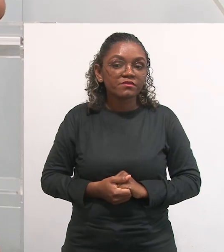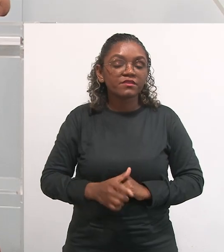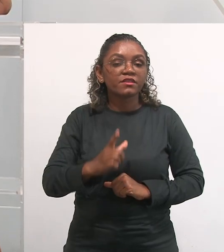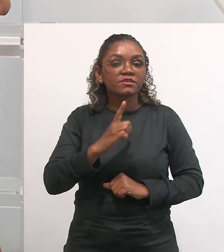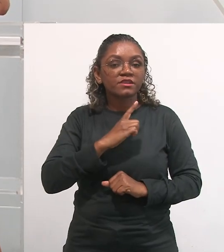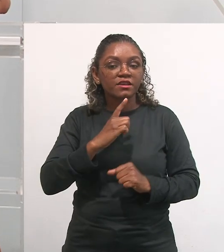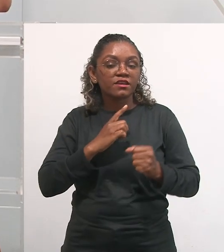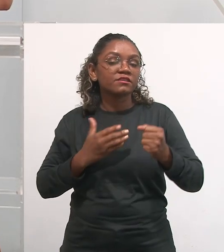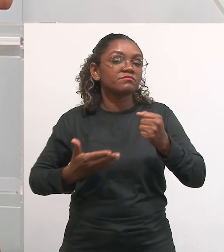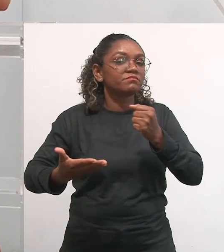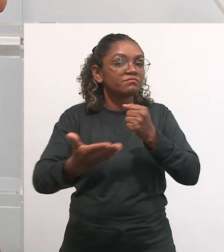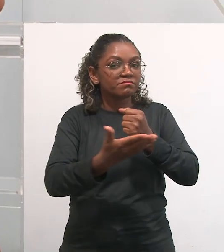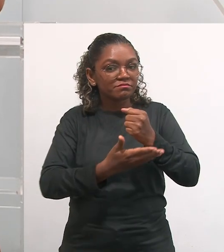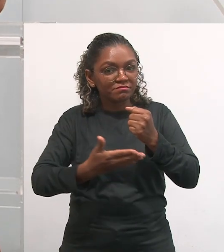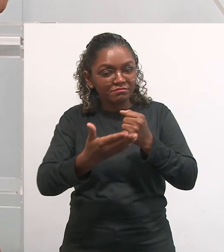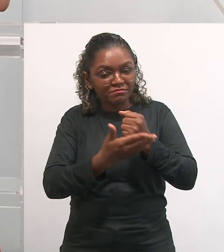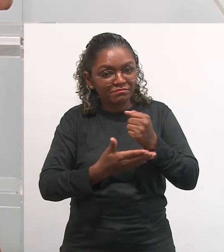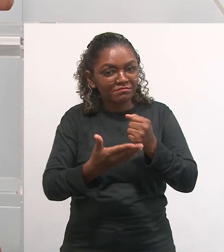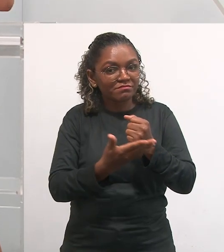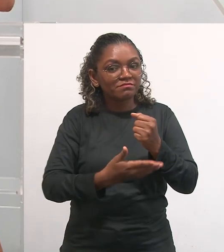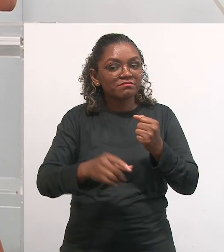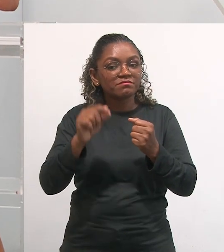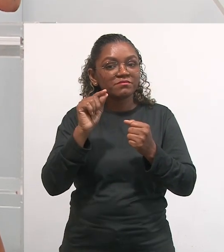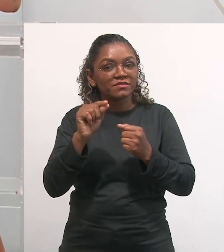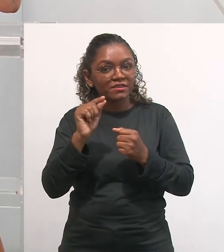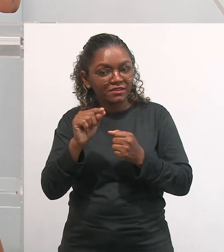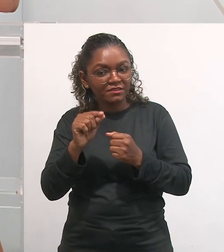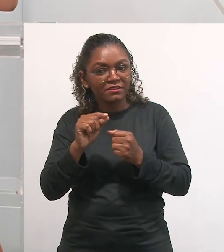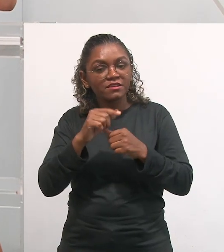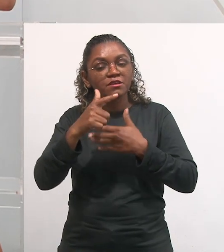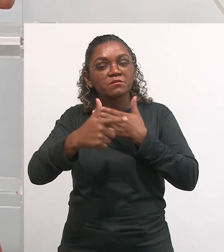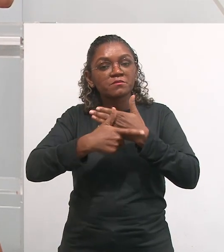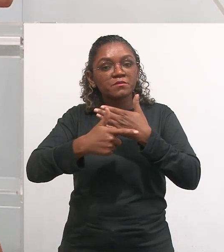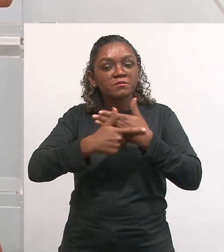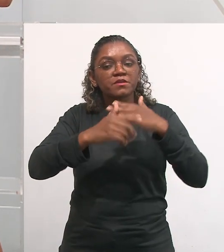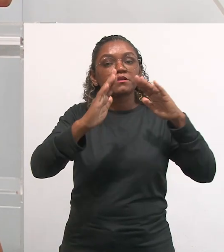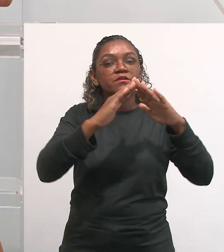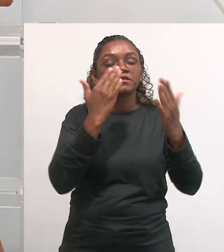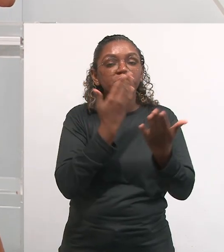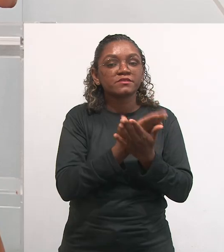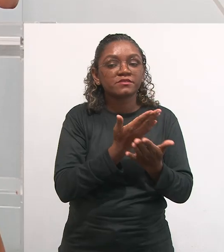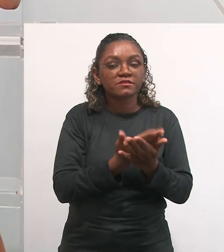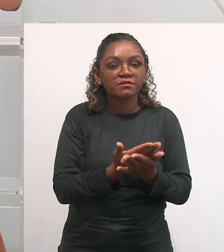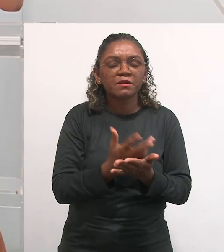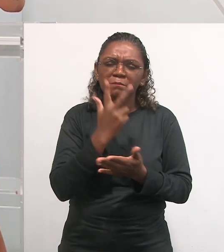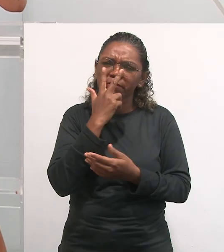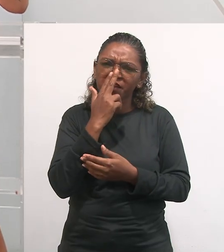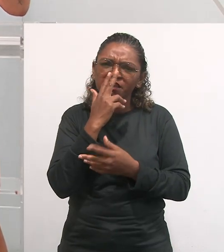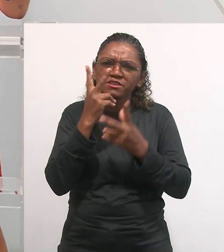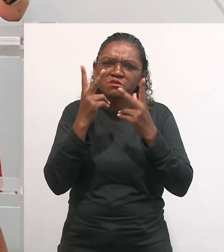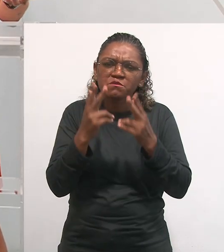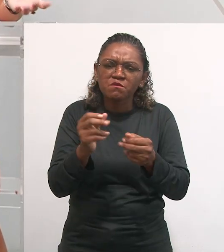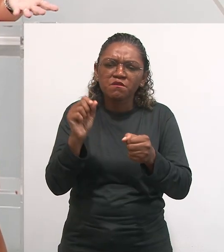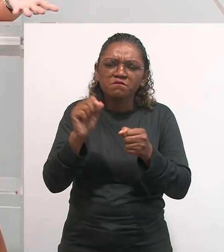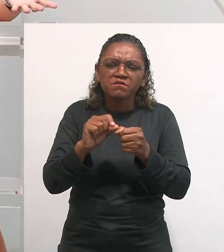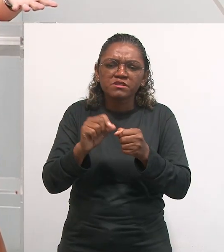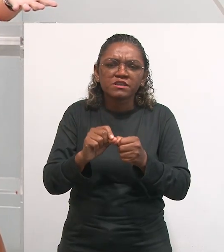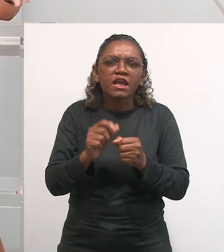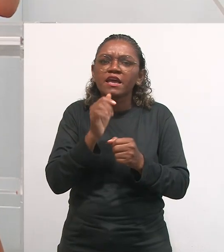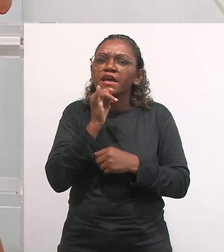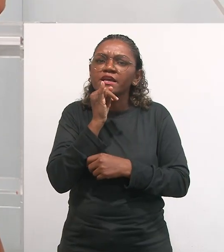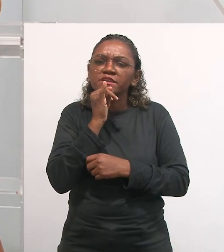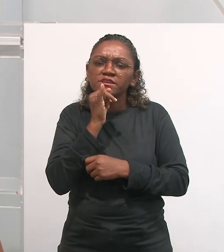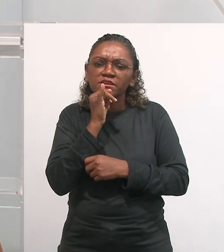estão embasados numa ideologia, na qual a função da escola é a de reprodução.